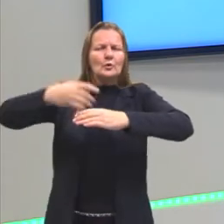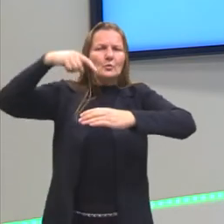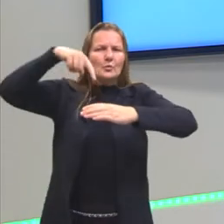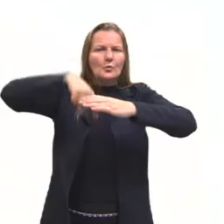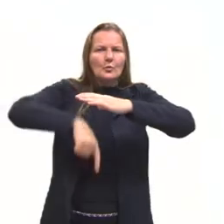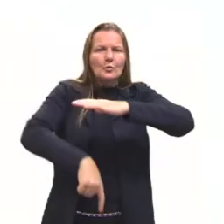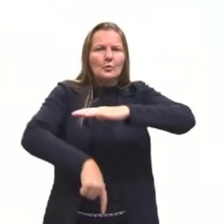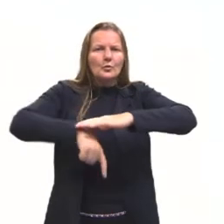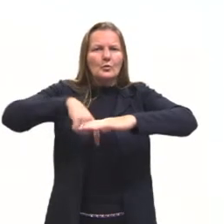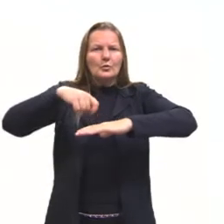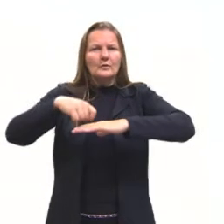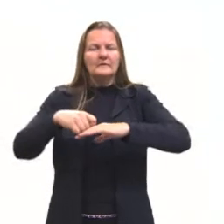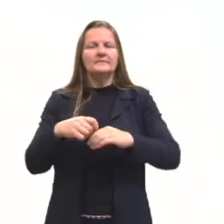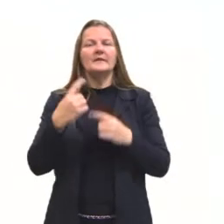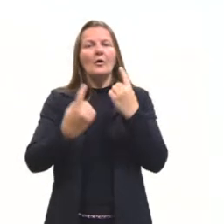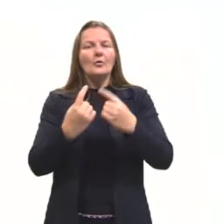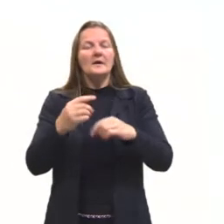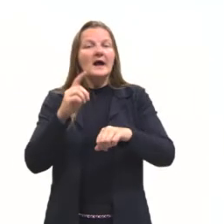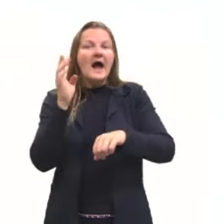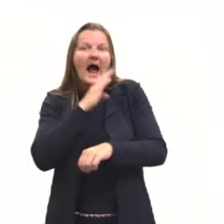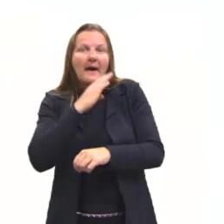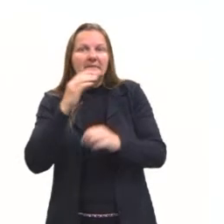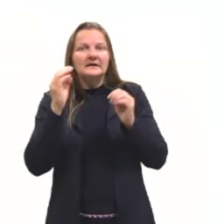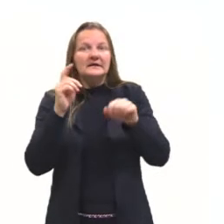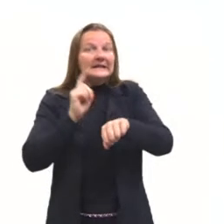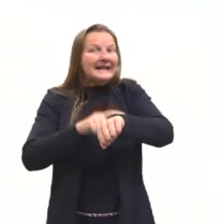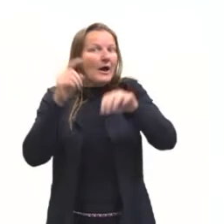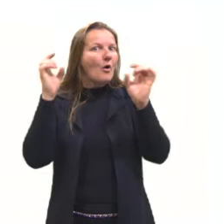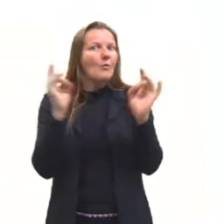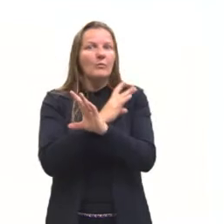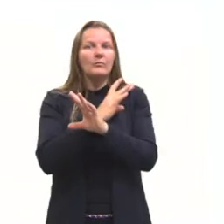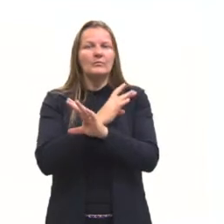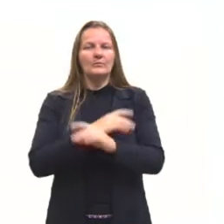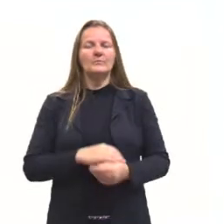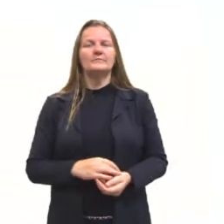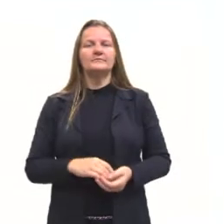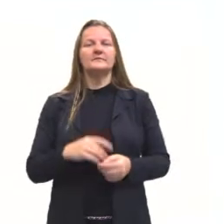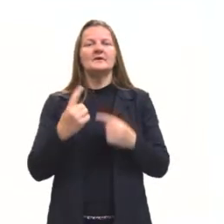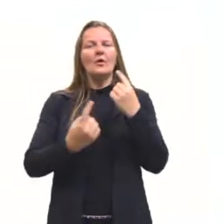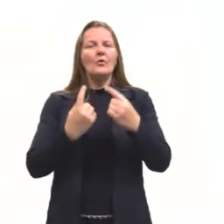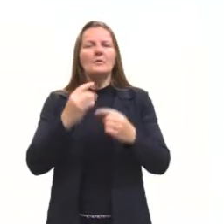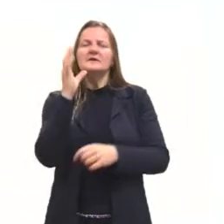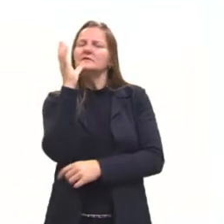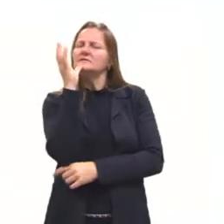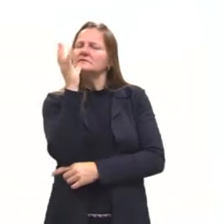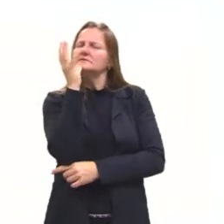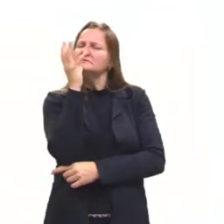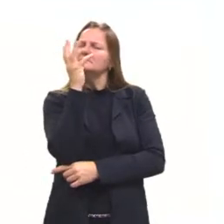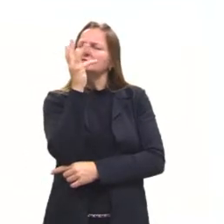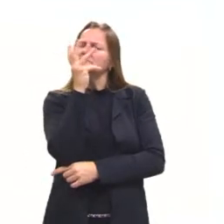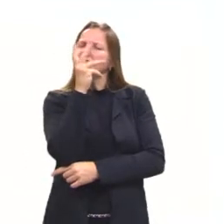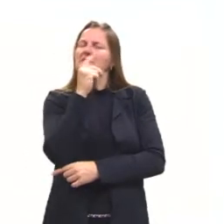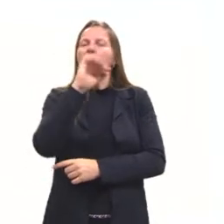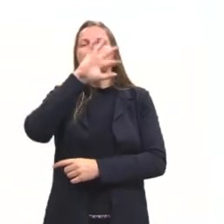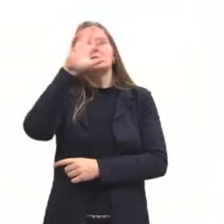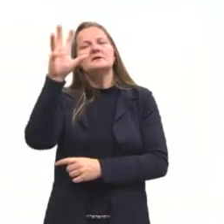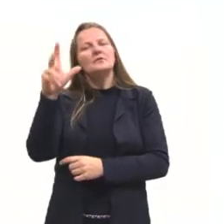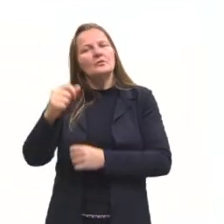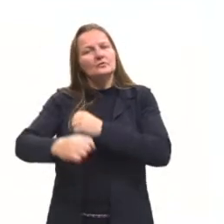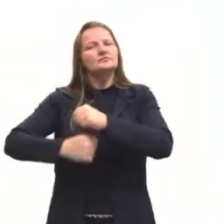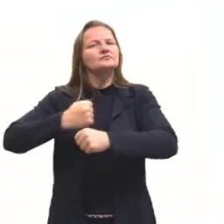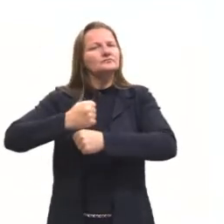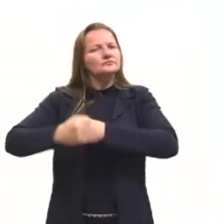que são ditas como instantâneas, né? Corre de forma instantânea, e reações que pode levar milhares de anos